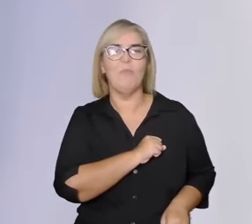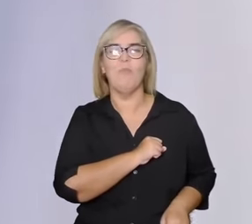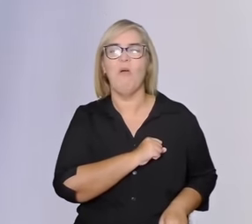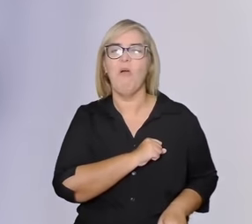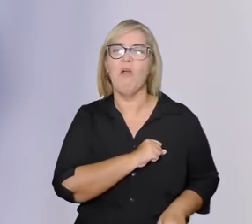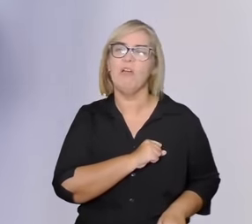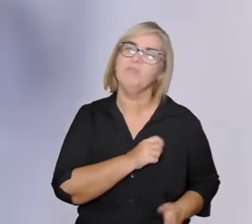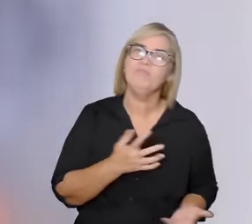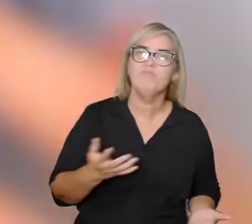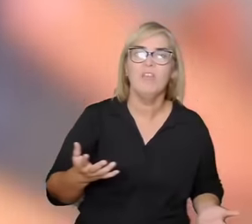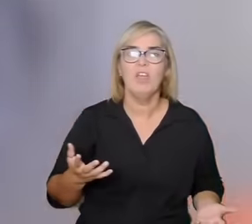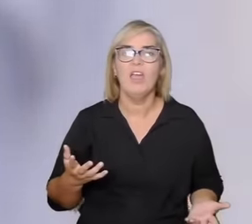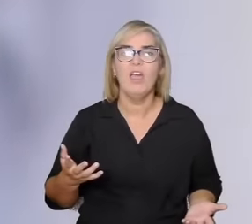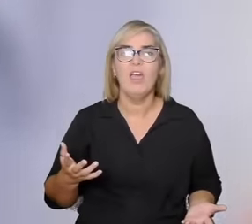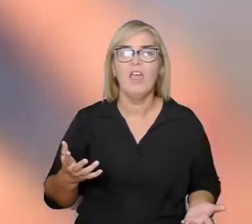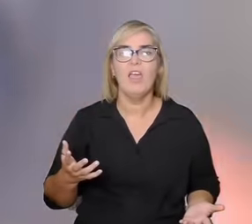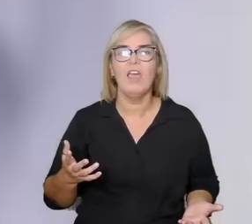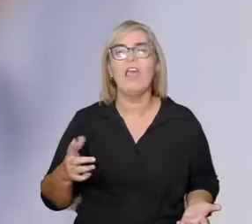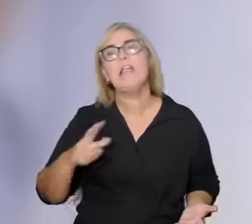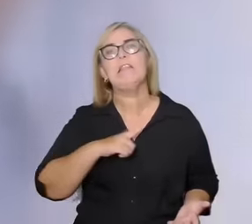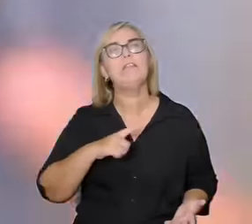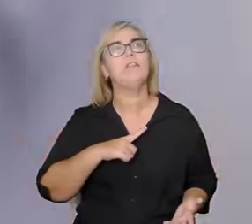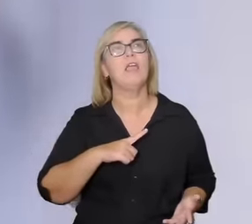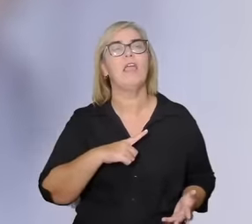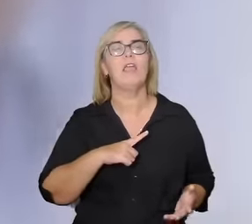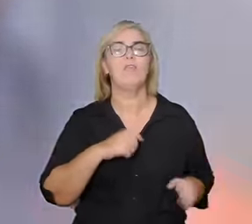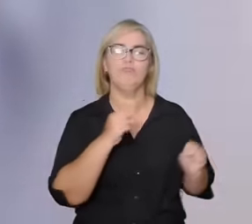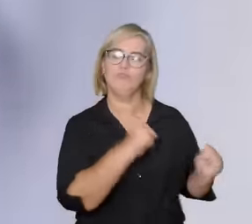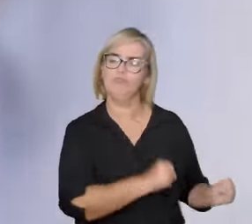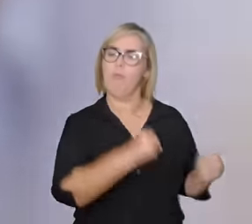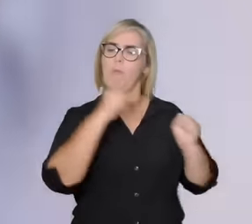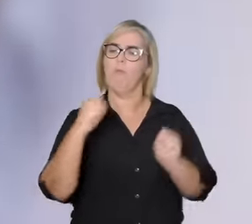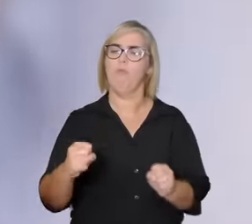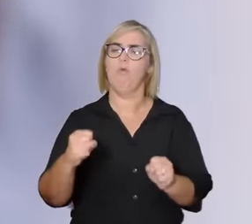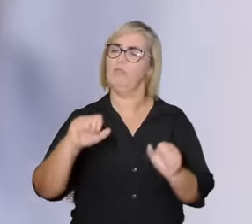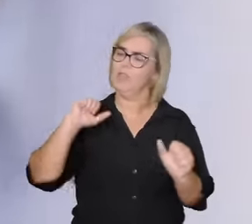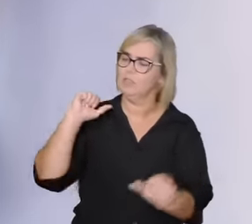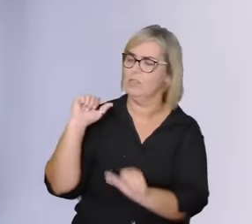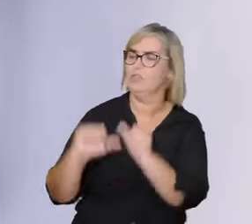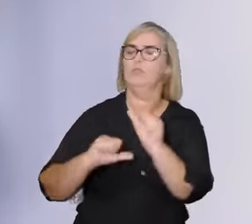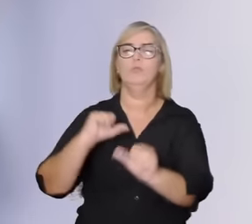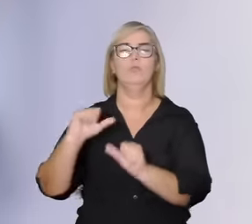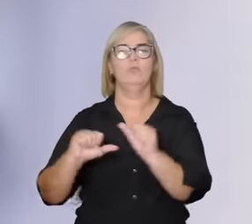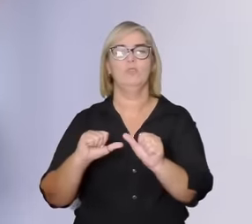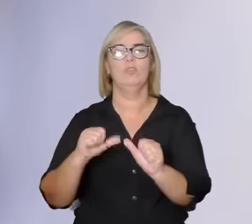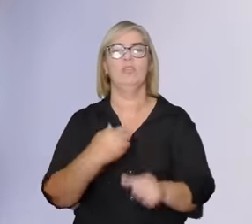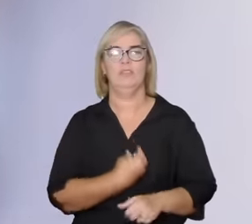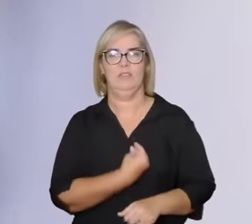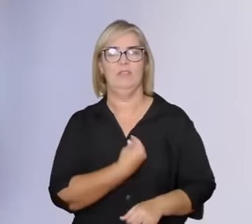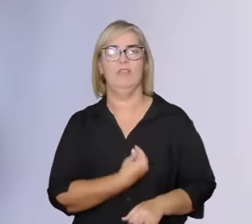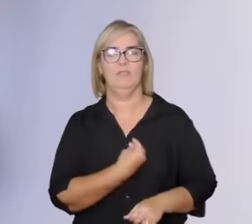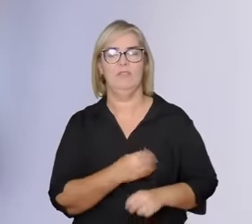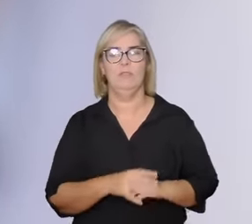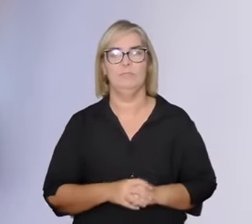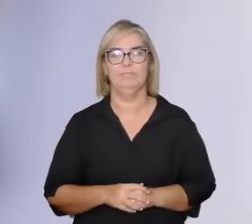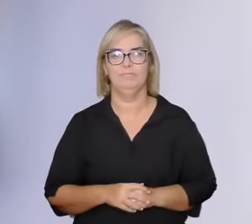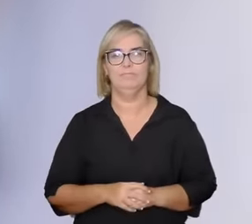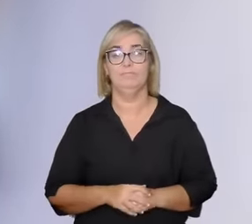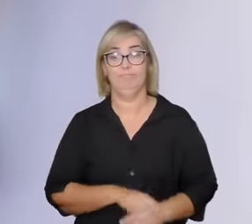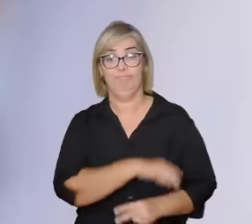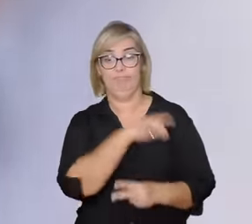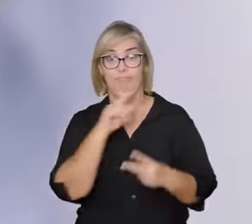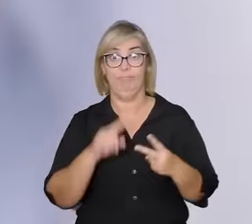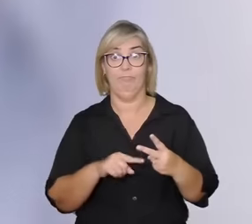uma uma potência transformativa uma potência de qualificação da vida que vale a pena e